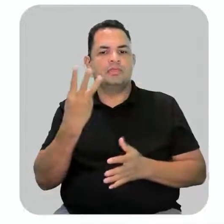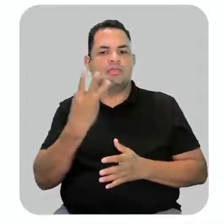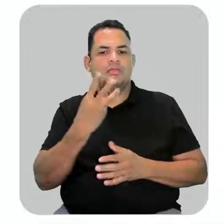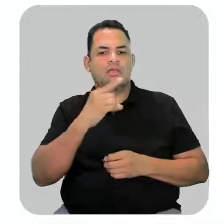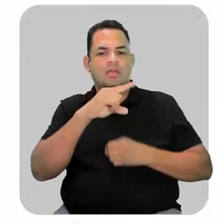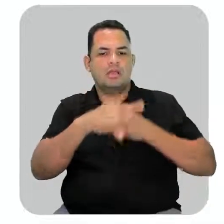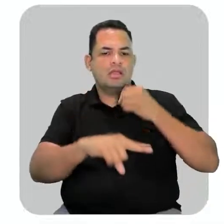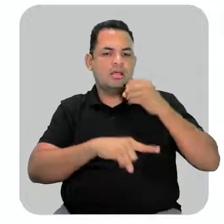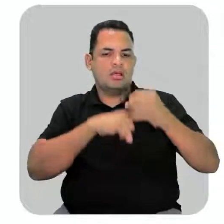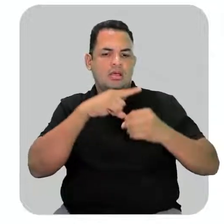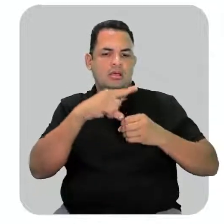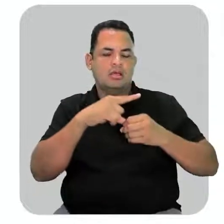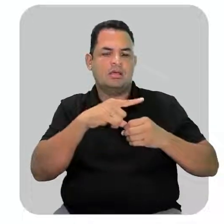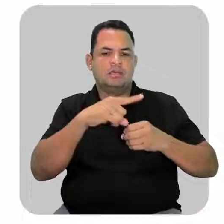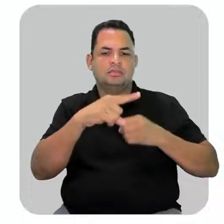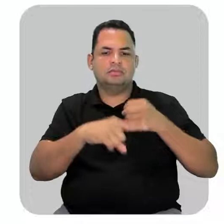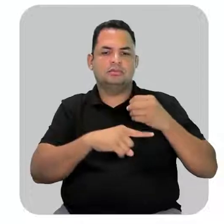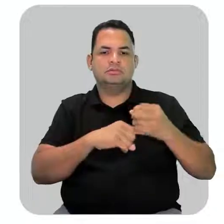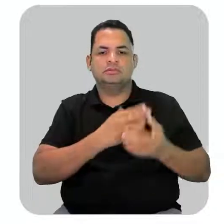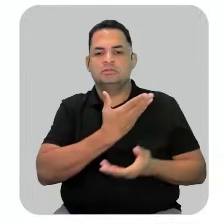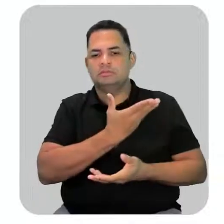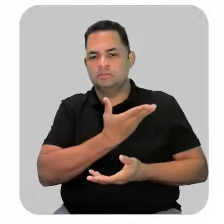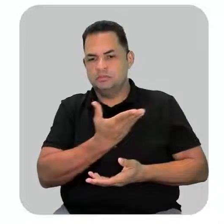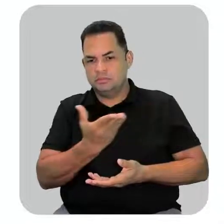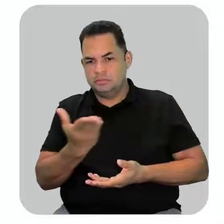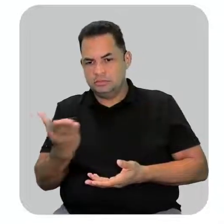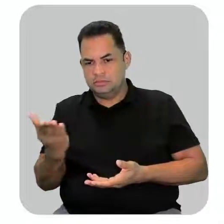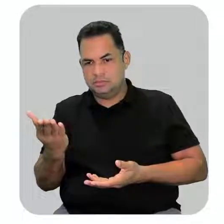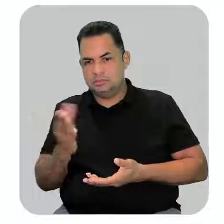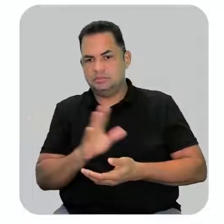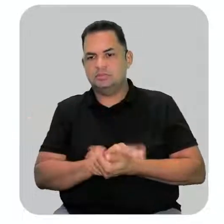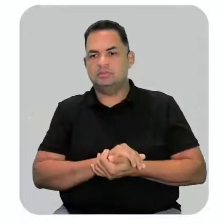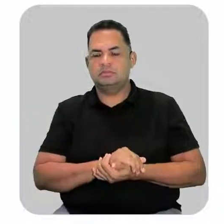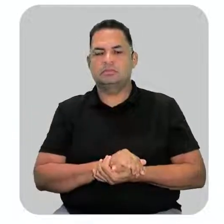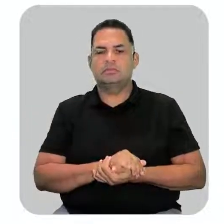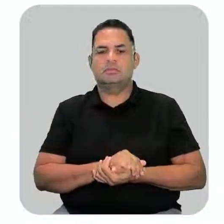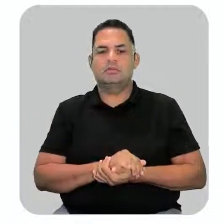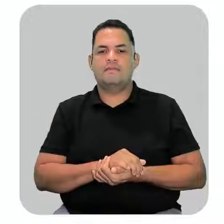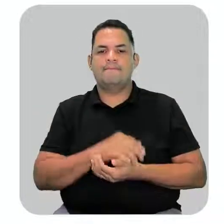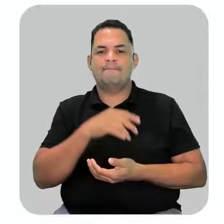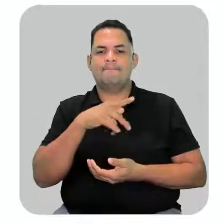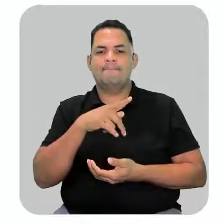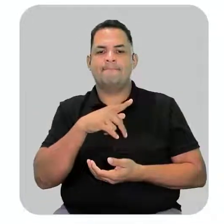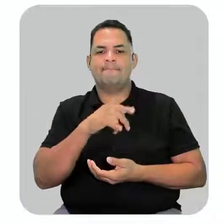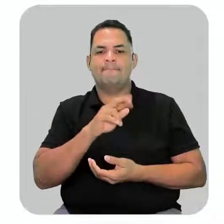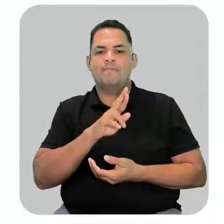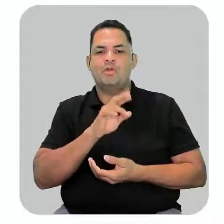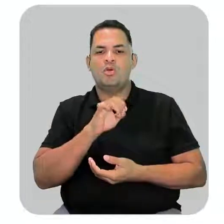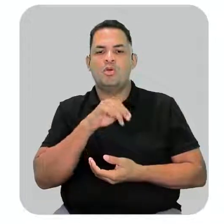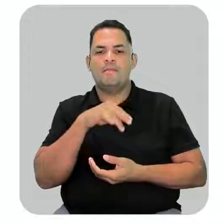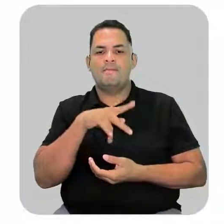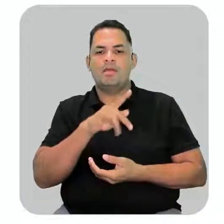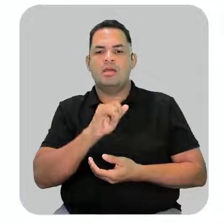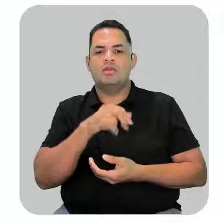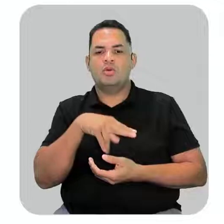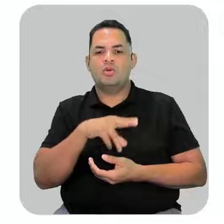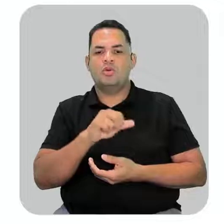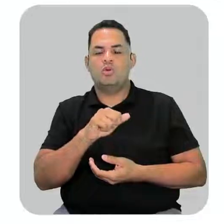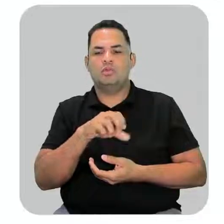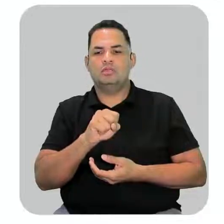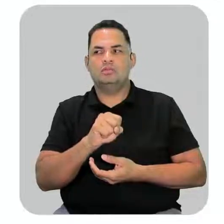átomos de carbono e é a propanona. Cetona comercializada com o nome de